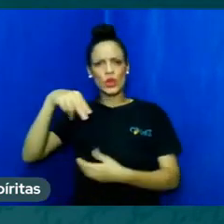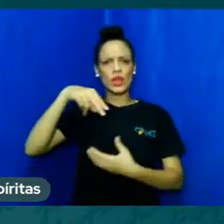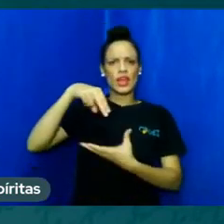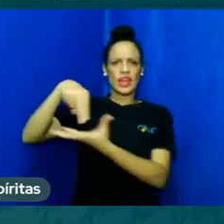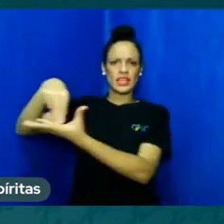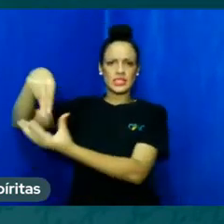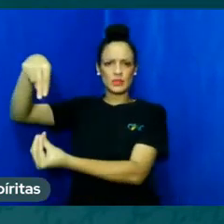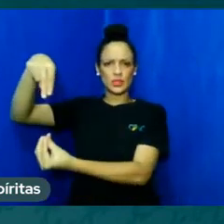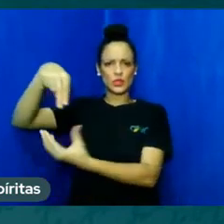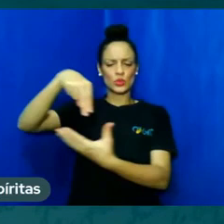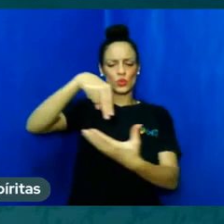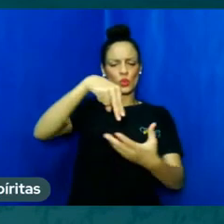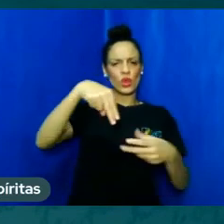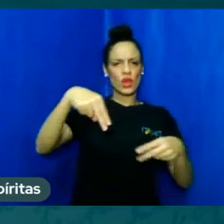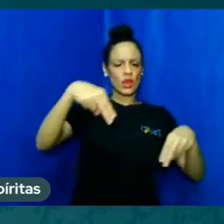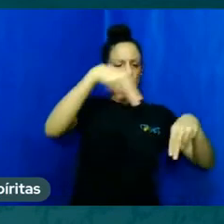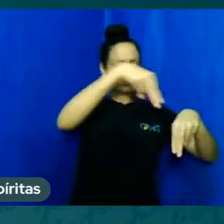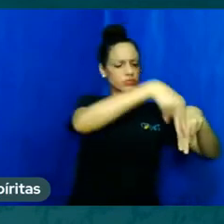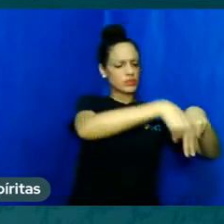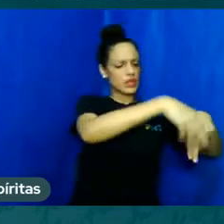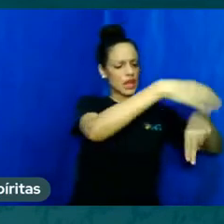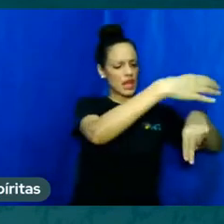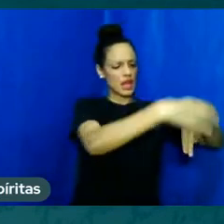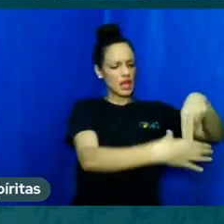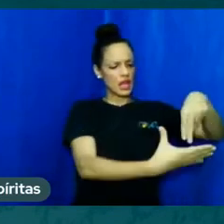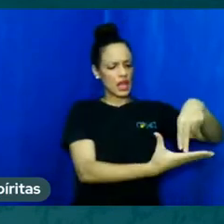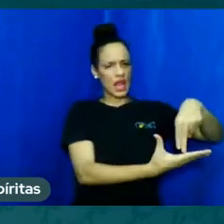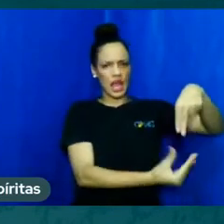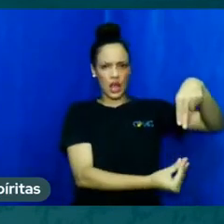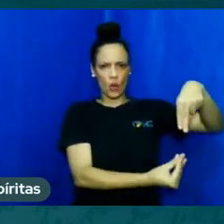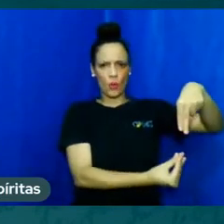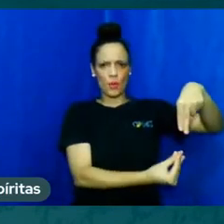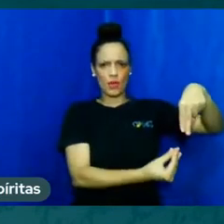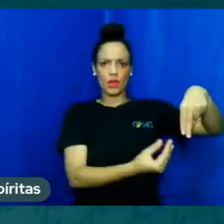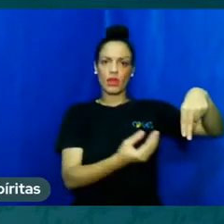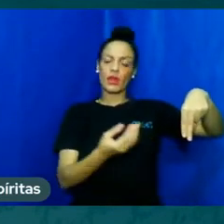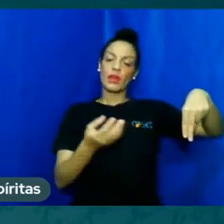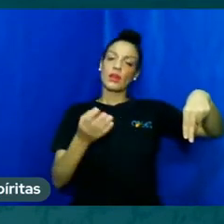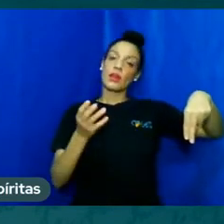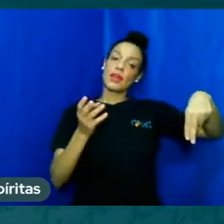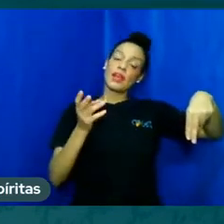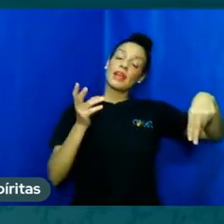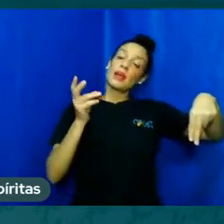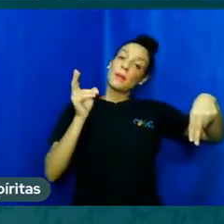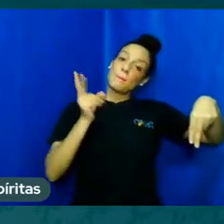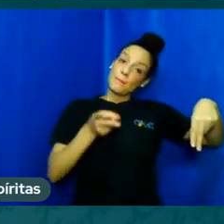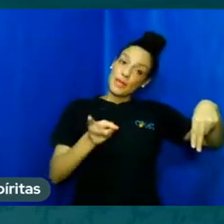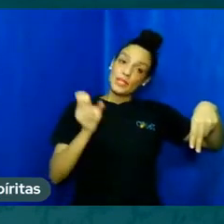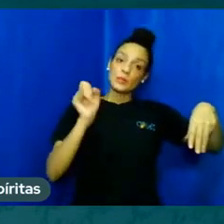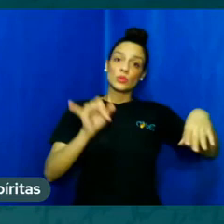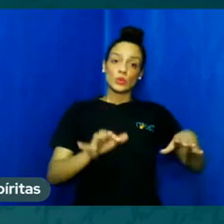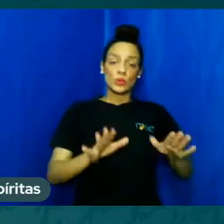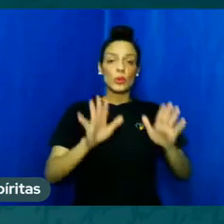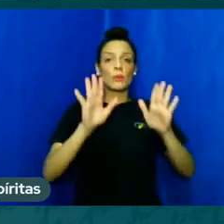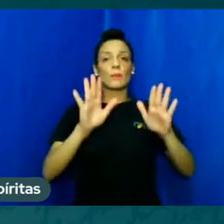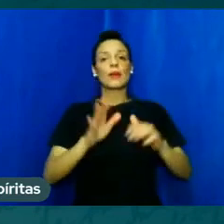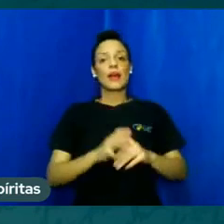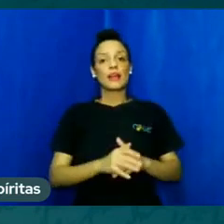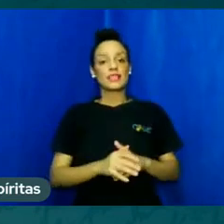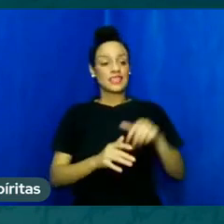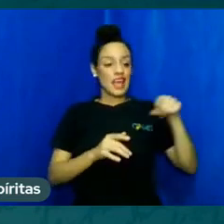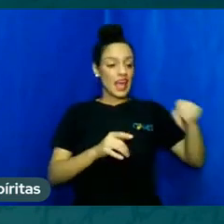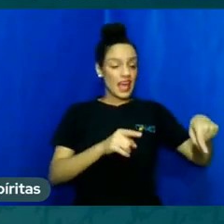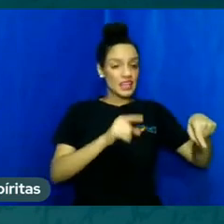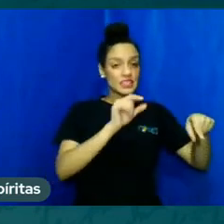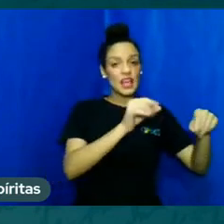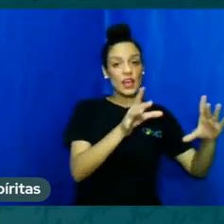em apresentação e em forma? Não. Uma é uma forma mais ligada à matéria, a outra